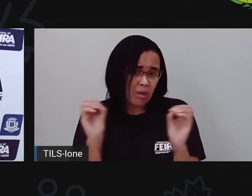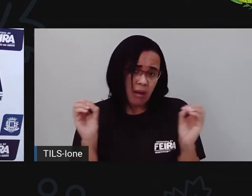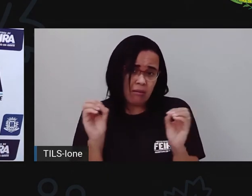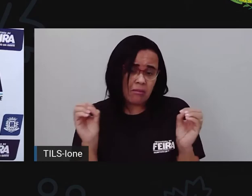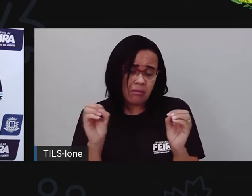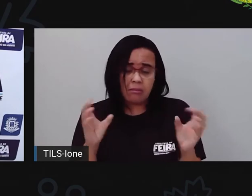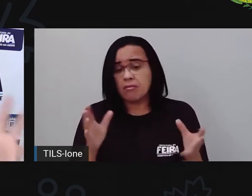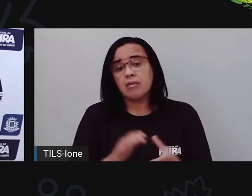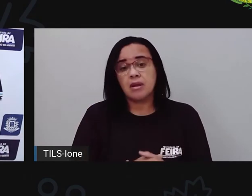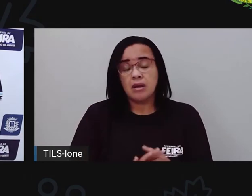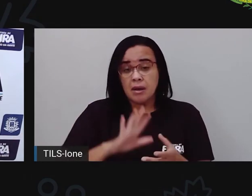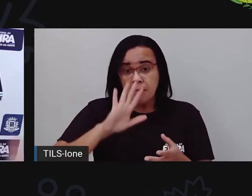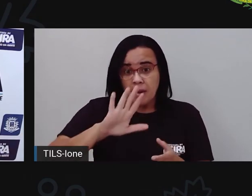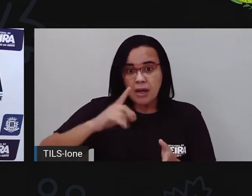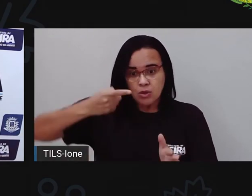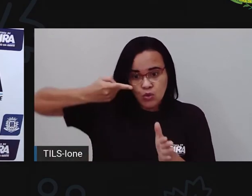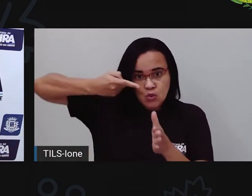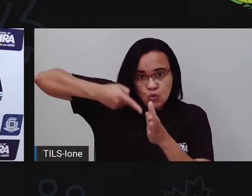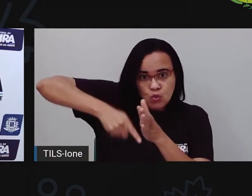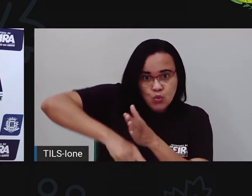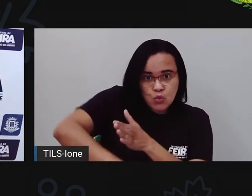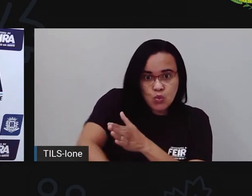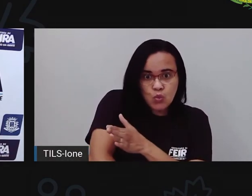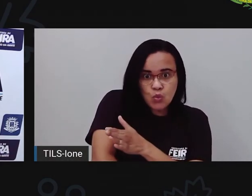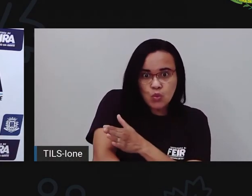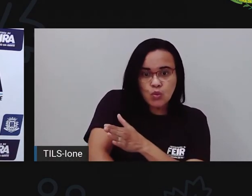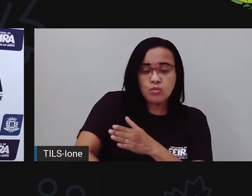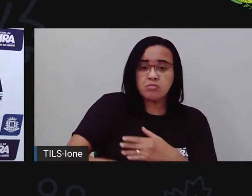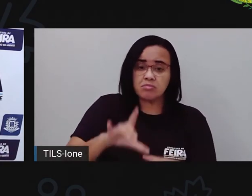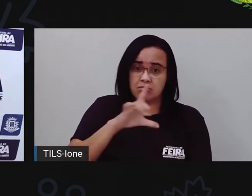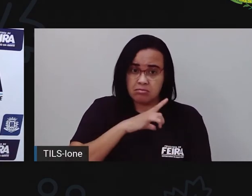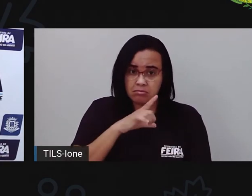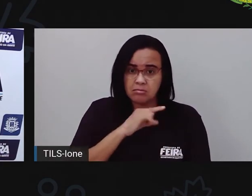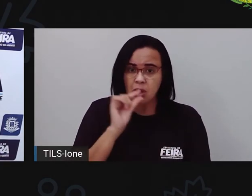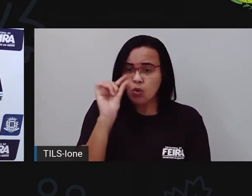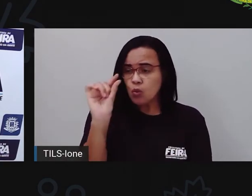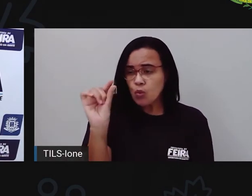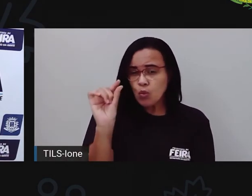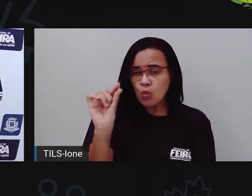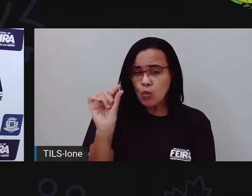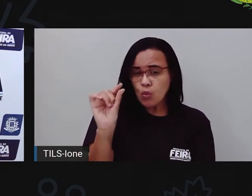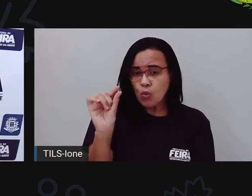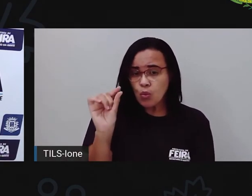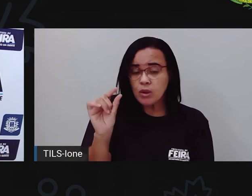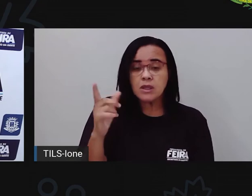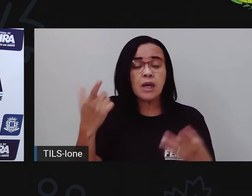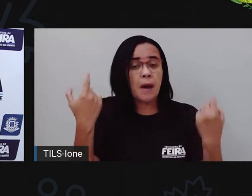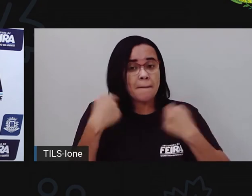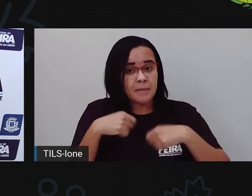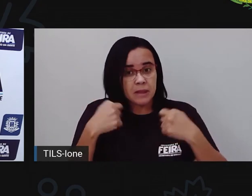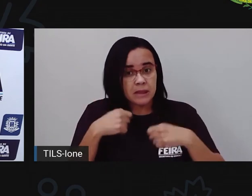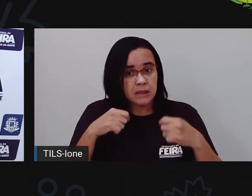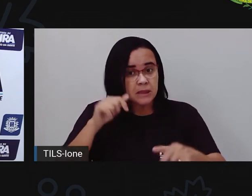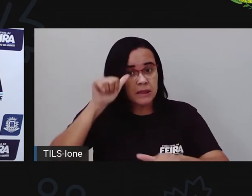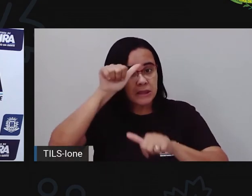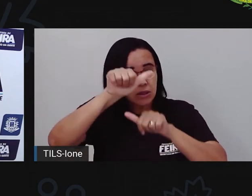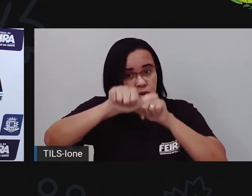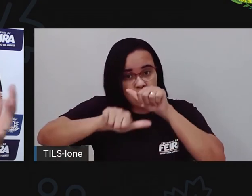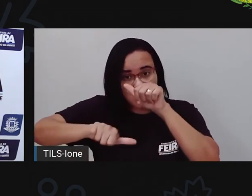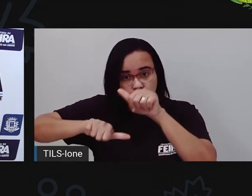Mas lá no fundo do mar, né? O que é acontece? Um bichinho, às vezes, ele precisa trocar, né? De corpo, de